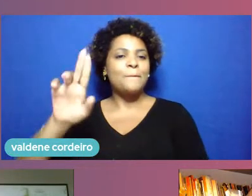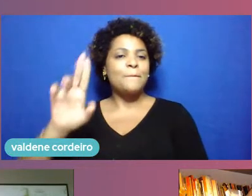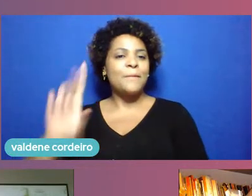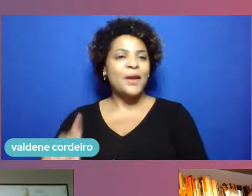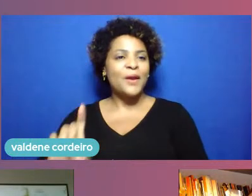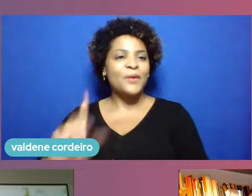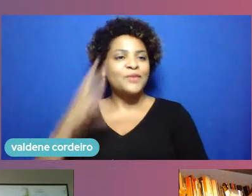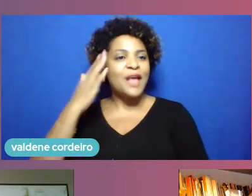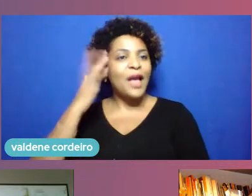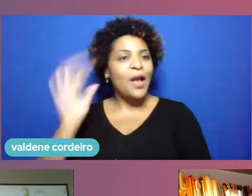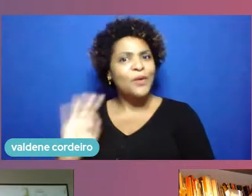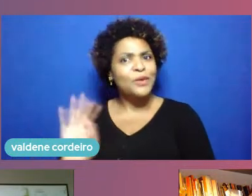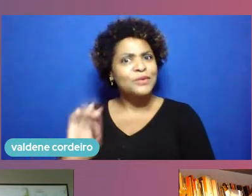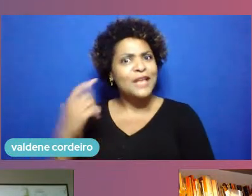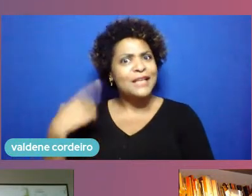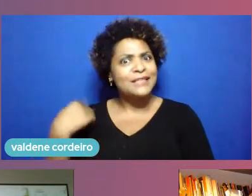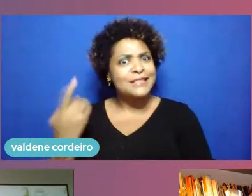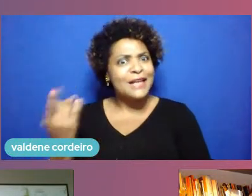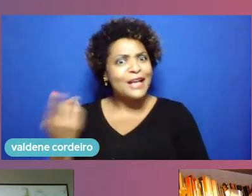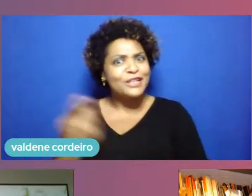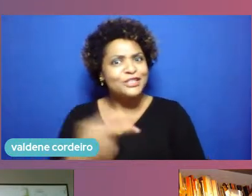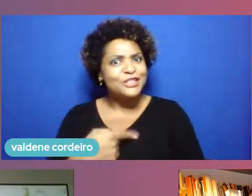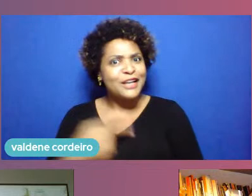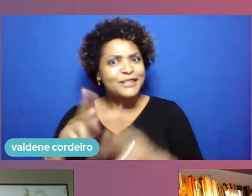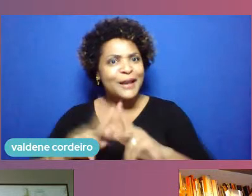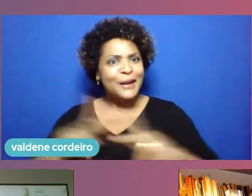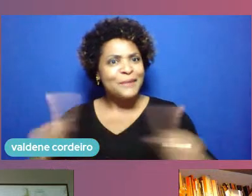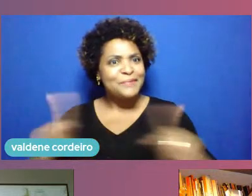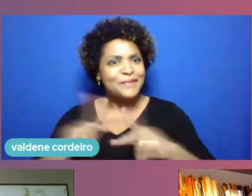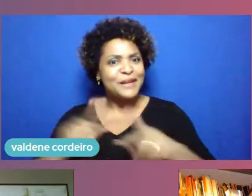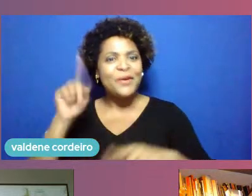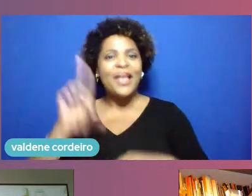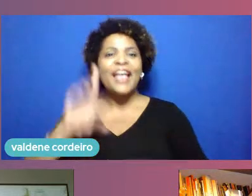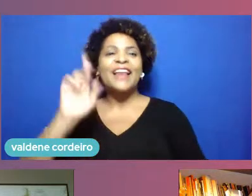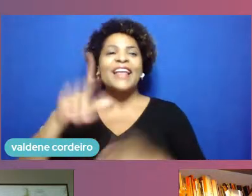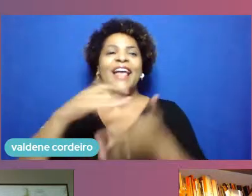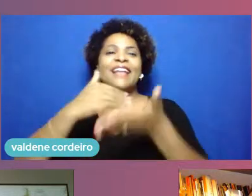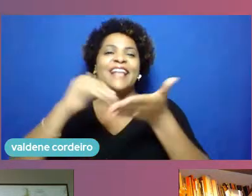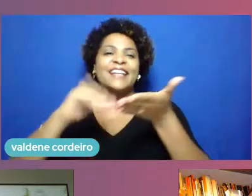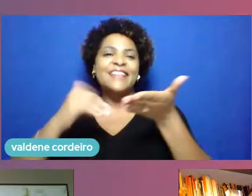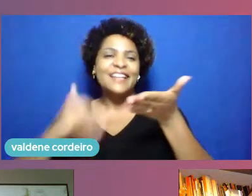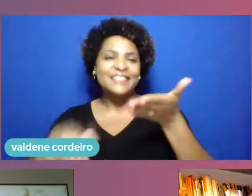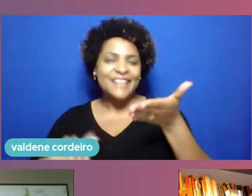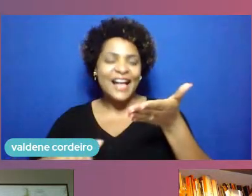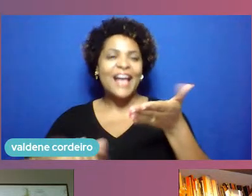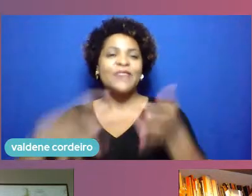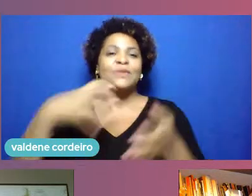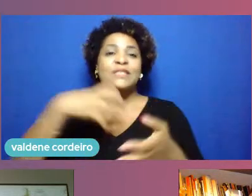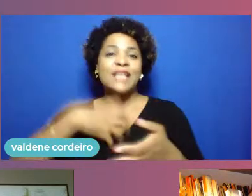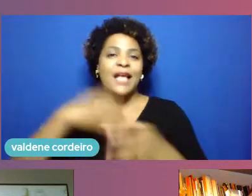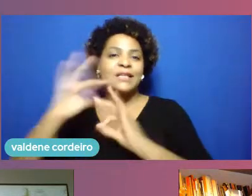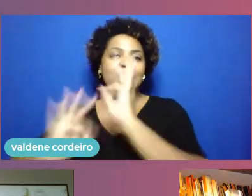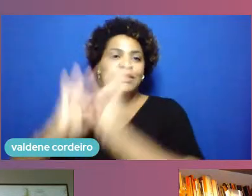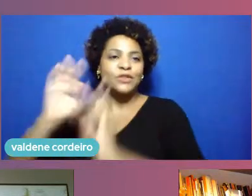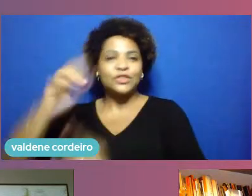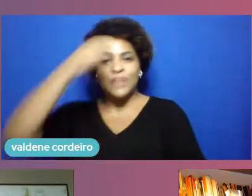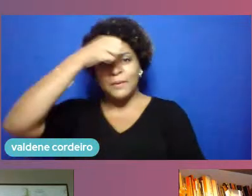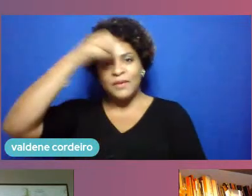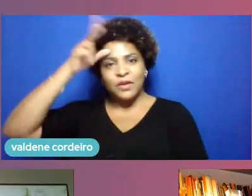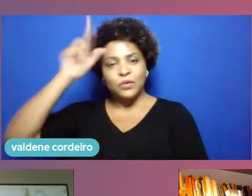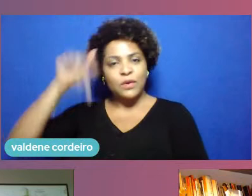Rafael do B. Está secretário de Ciências e Tecnologia da Prefeitura do Recife e vem trazer essa